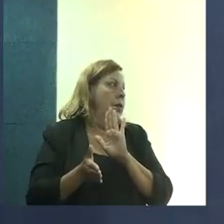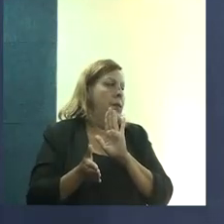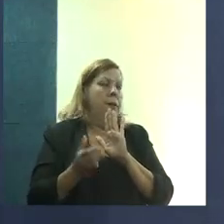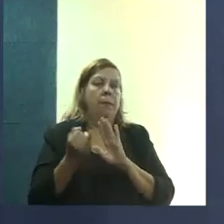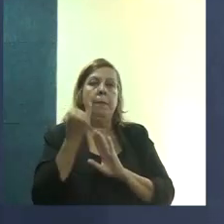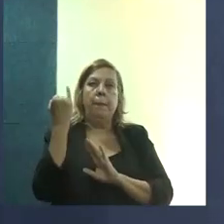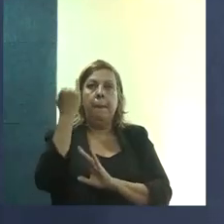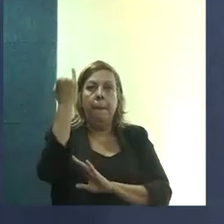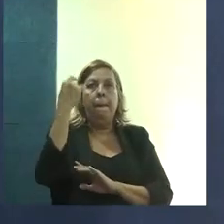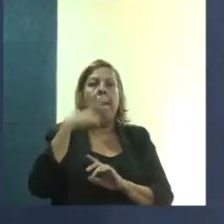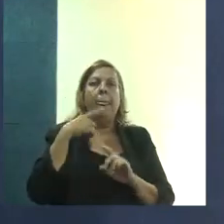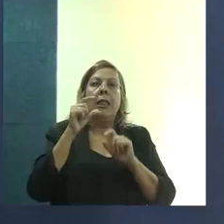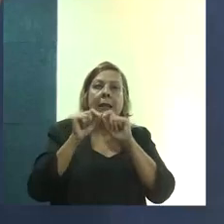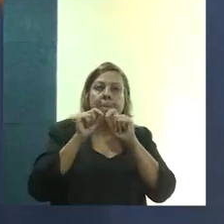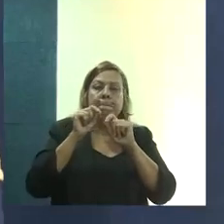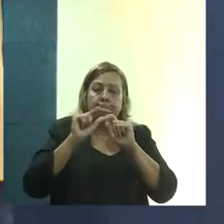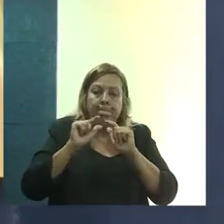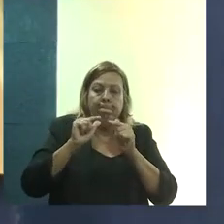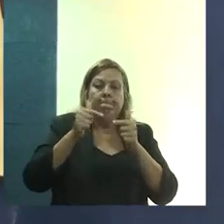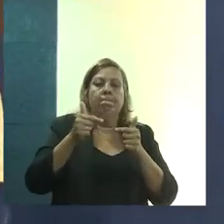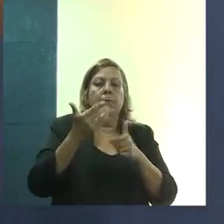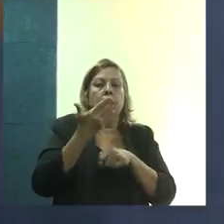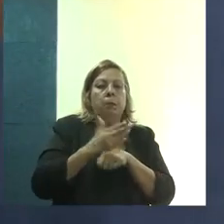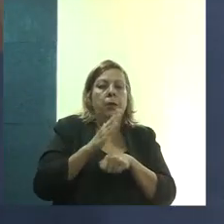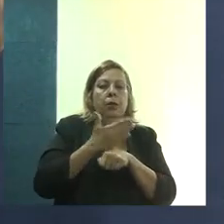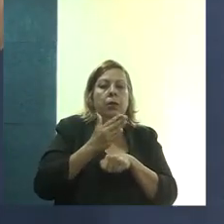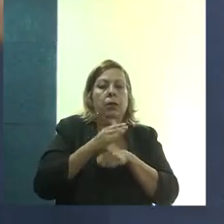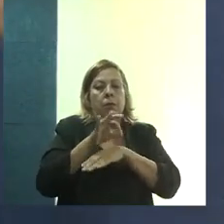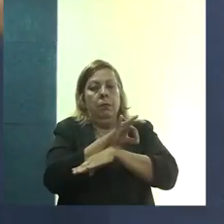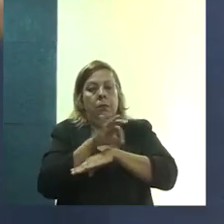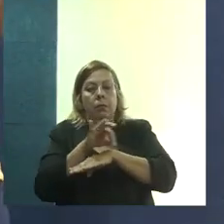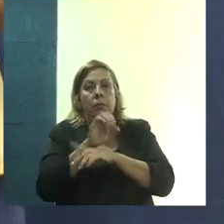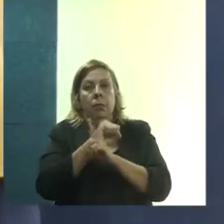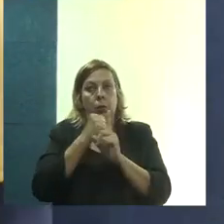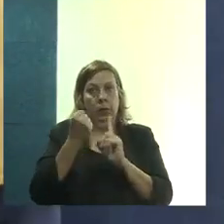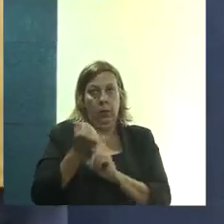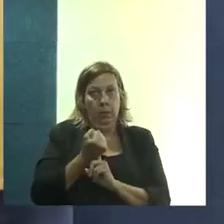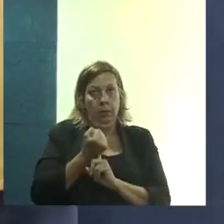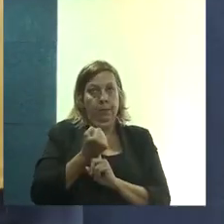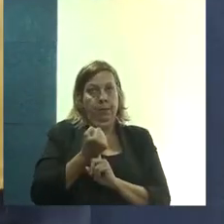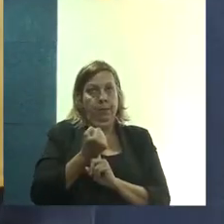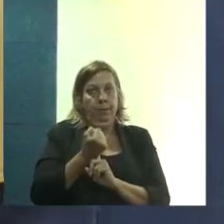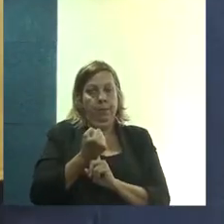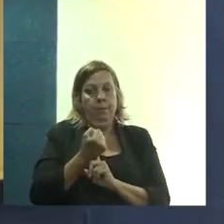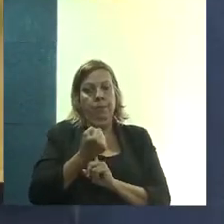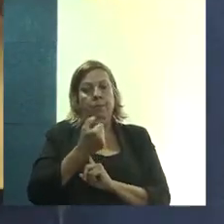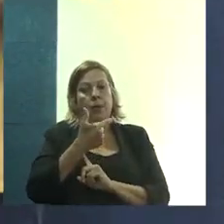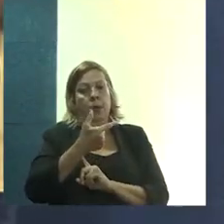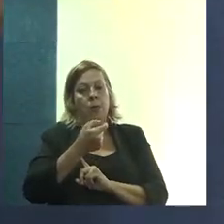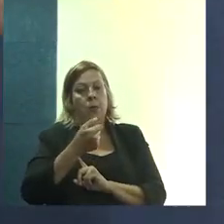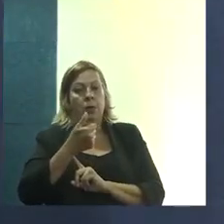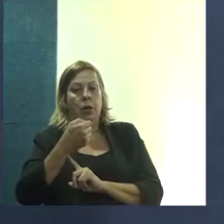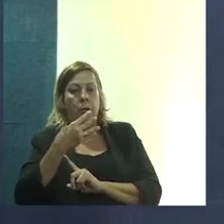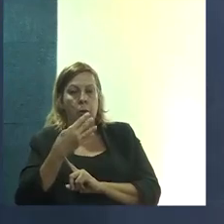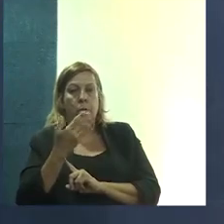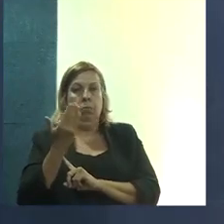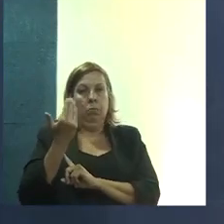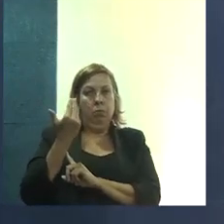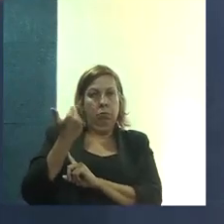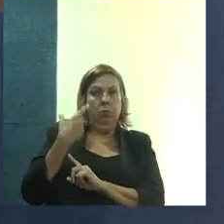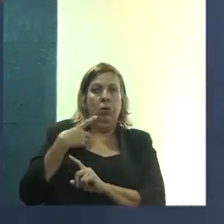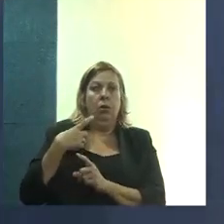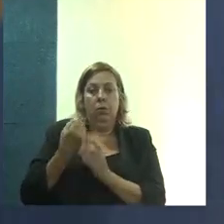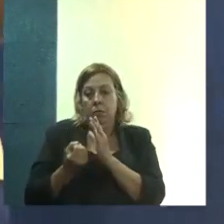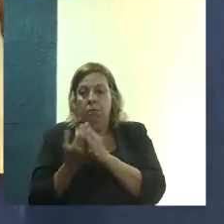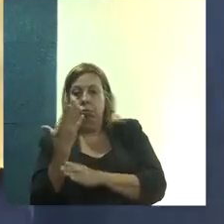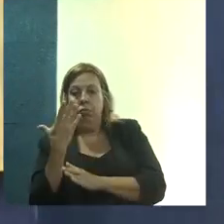essa importância, no sentido do seu engajamento com a prática da arquitetura social. Então, em 2014, como eu falei,